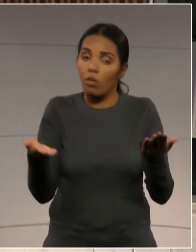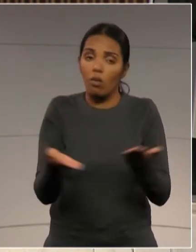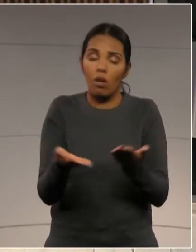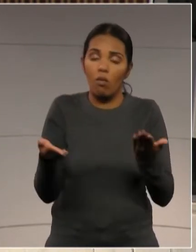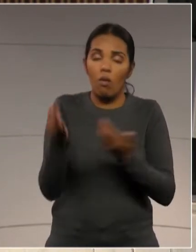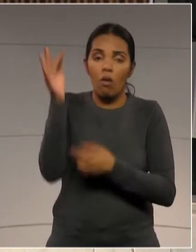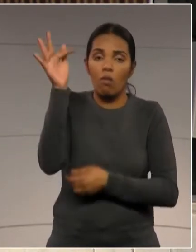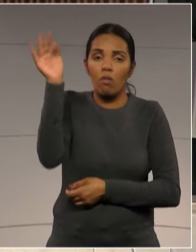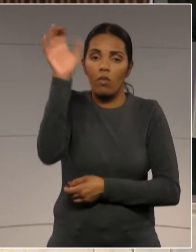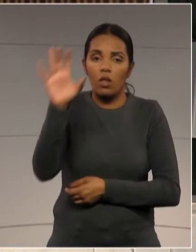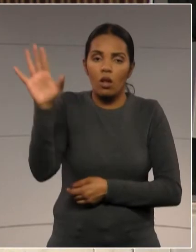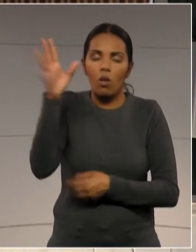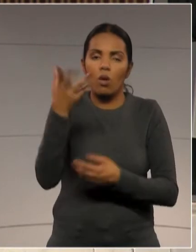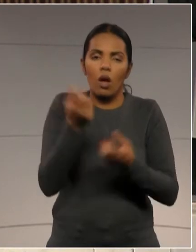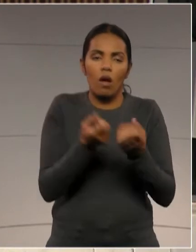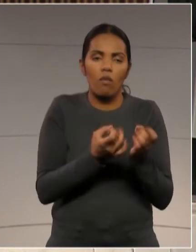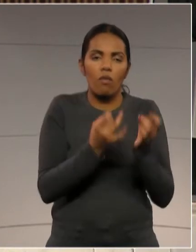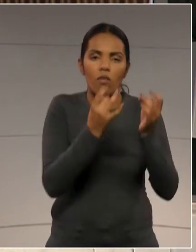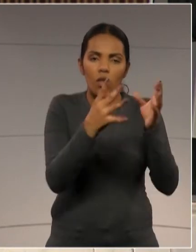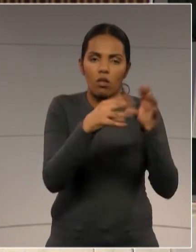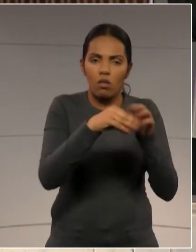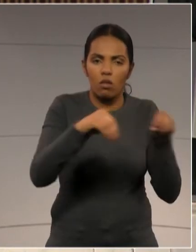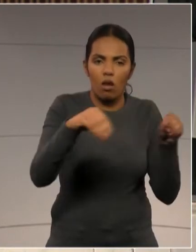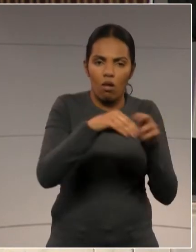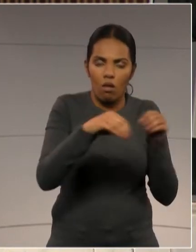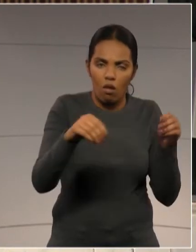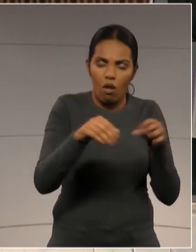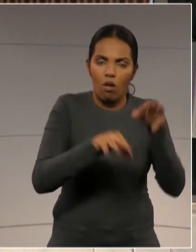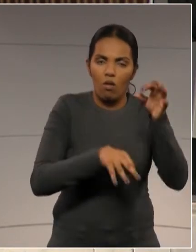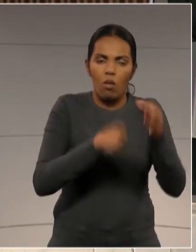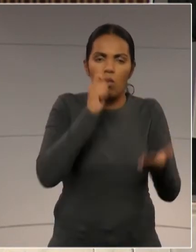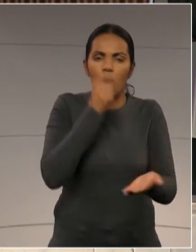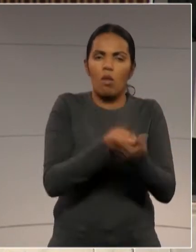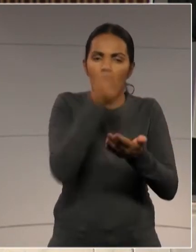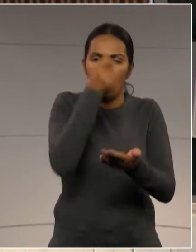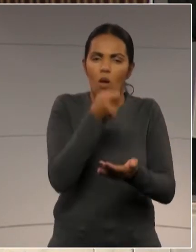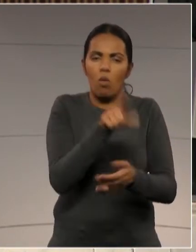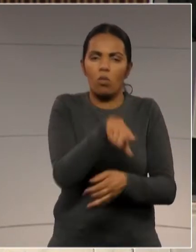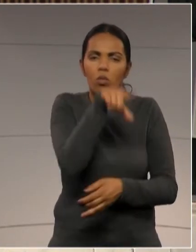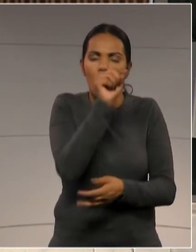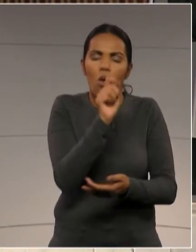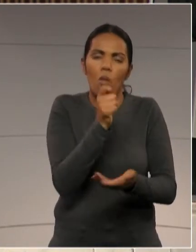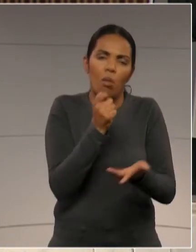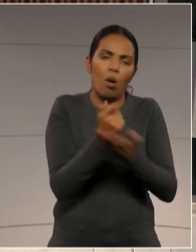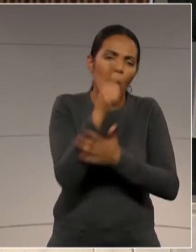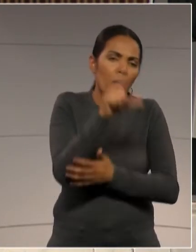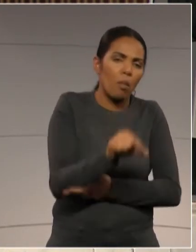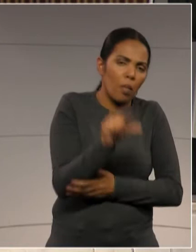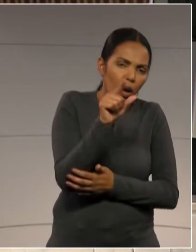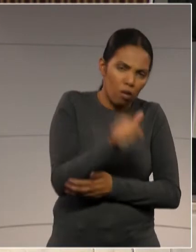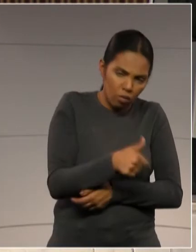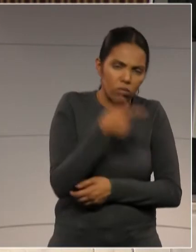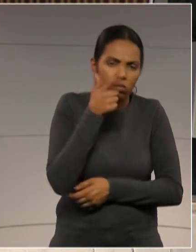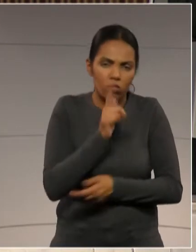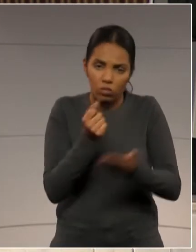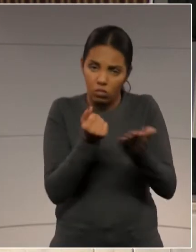pagamento de dívidas trabalhistas, dívidas com União. O prefeito Odir solicitou o chefe da Casa Civil